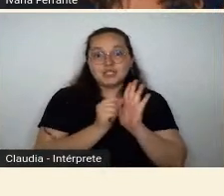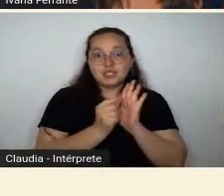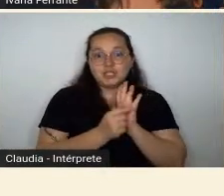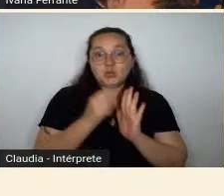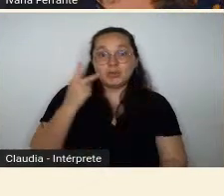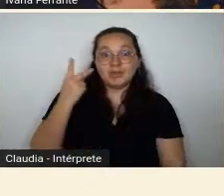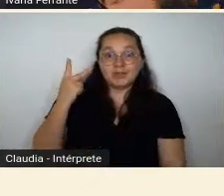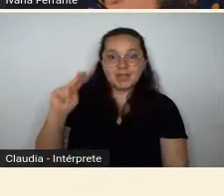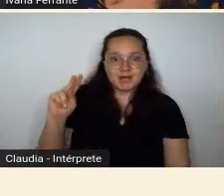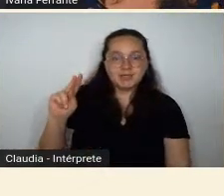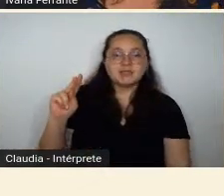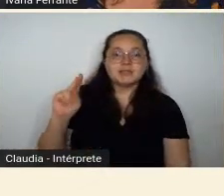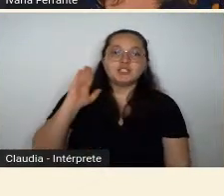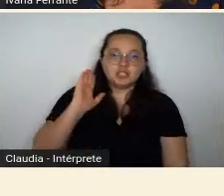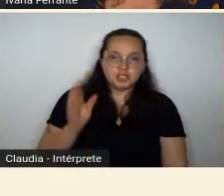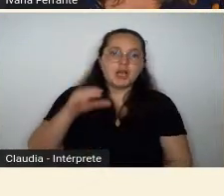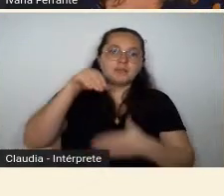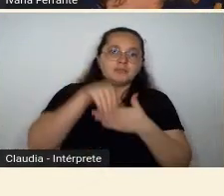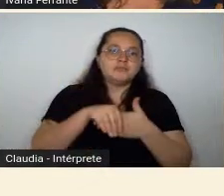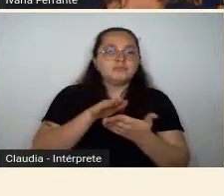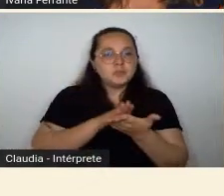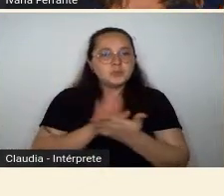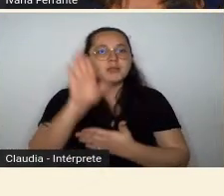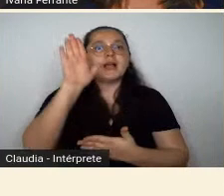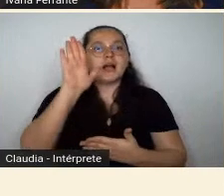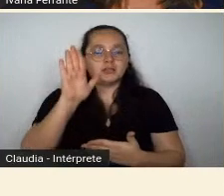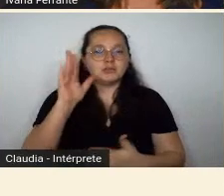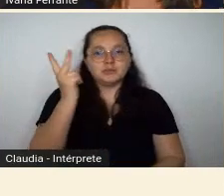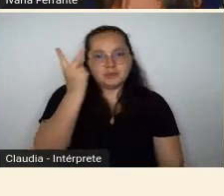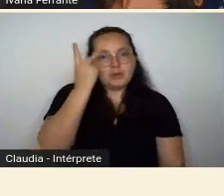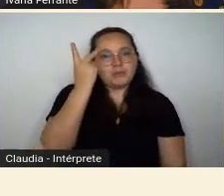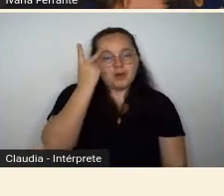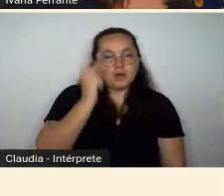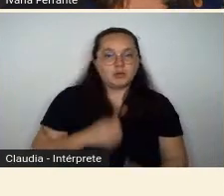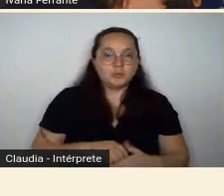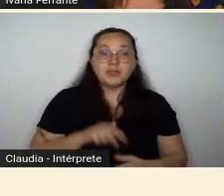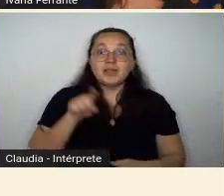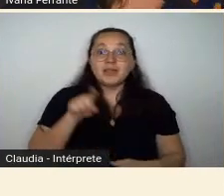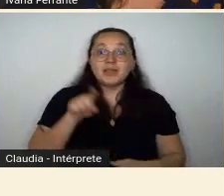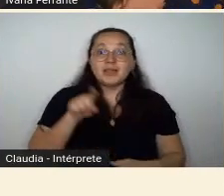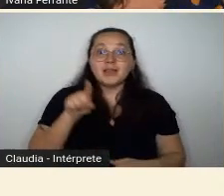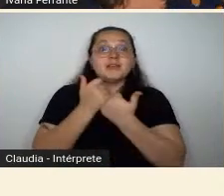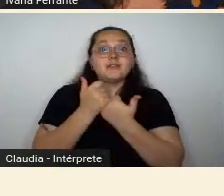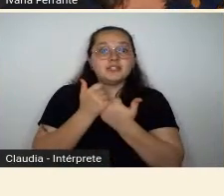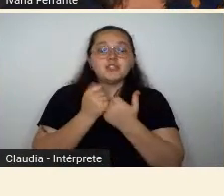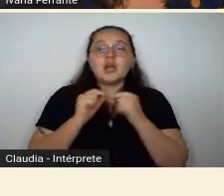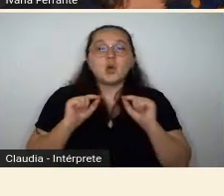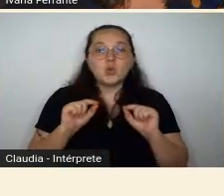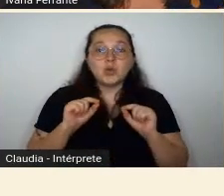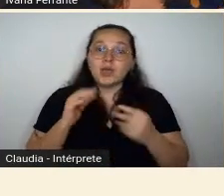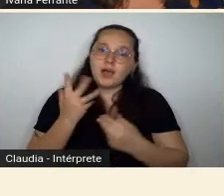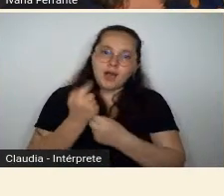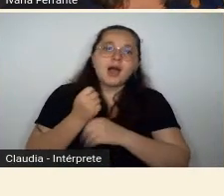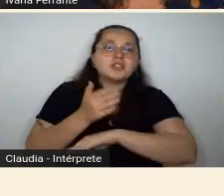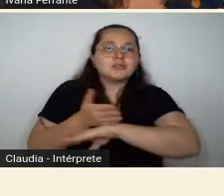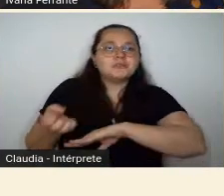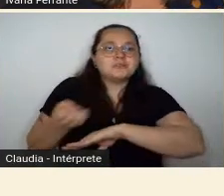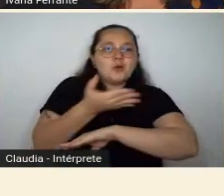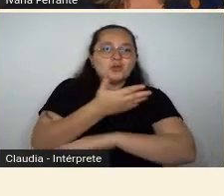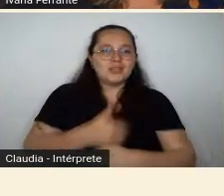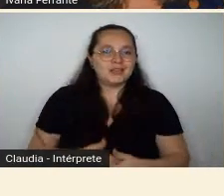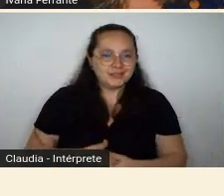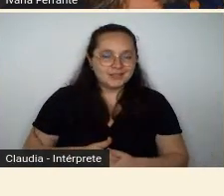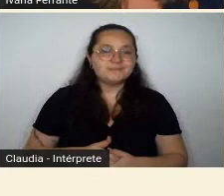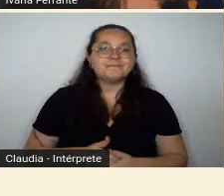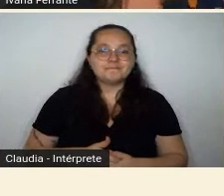publicados na imprensa paulista da época, defendendo a arte moderna. naquele momento que eles